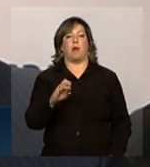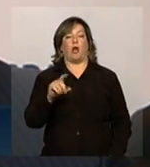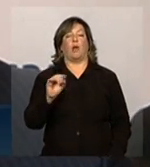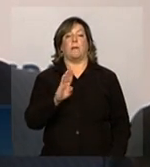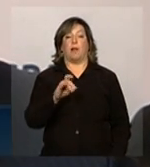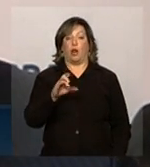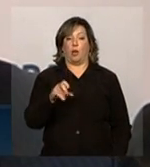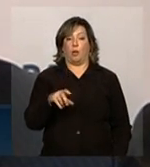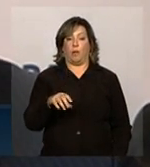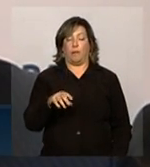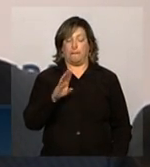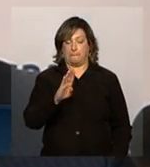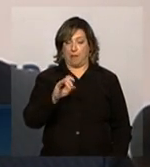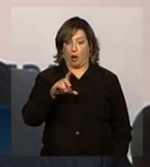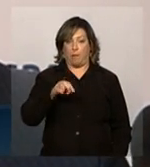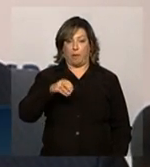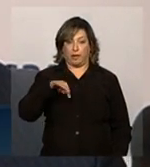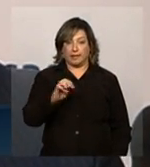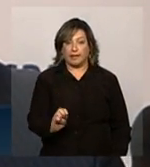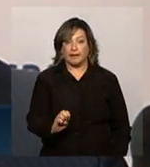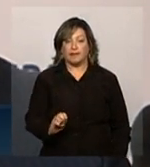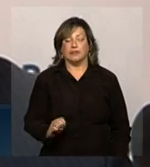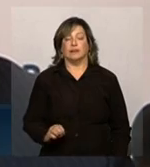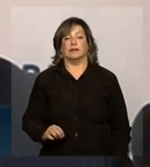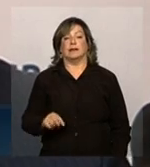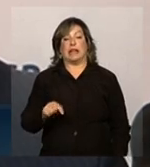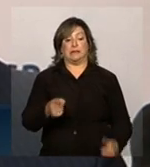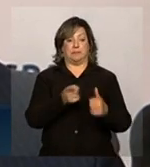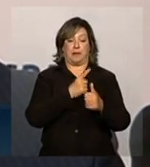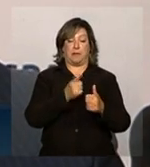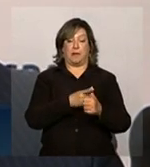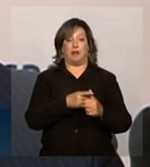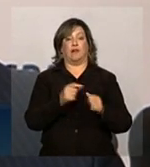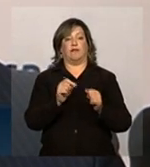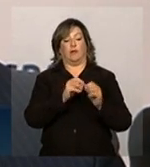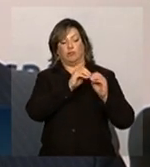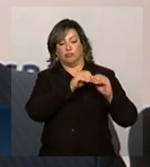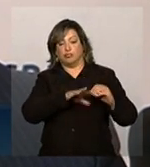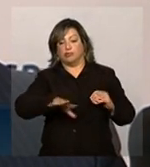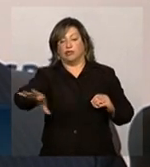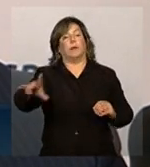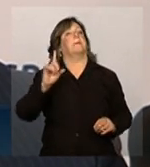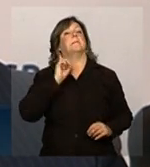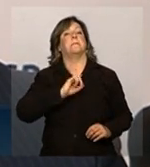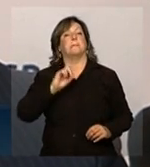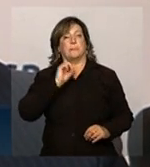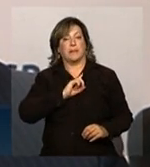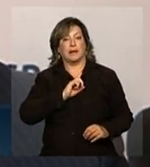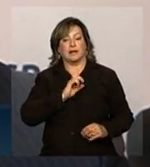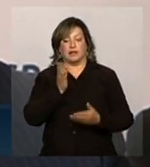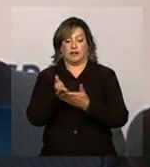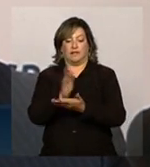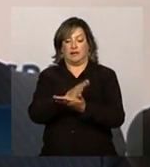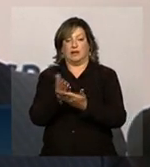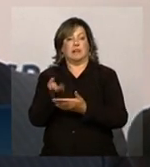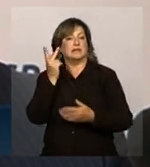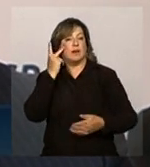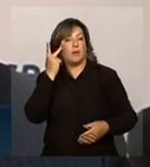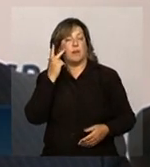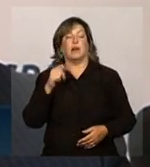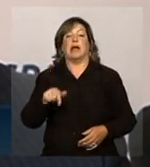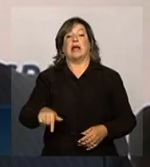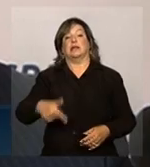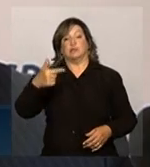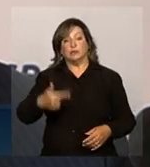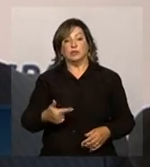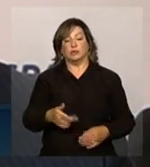Belo Monte. Esse segundo bipolo, esse primeiro nós estamos indo para Minas Gerais de Visa Minas-São Paulo. Esse segundo nós estaríamos indo